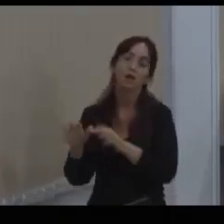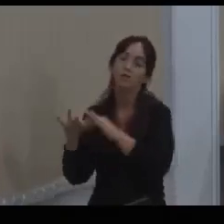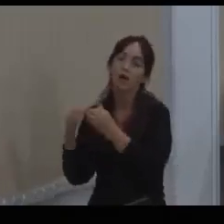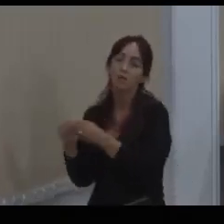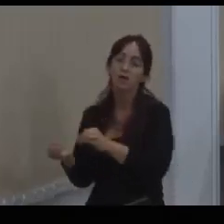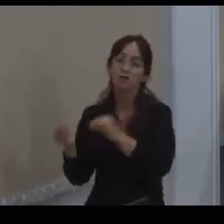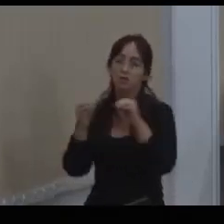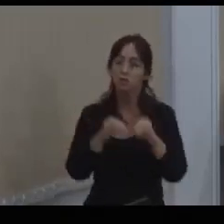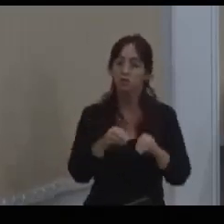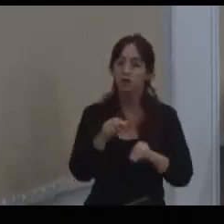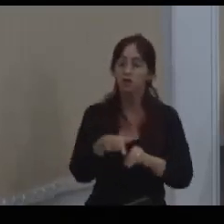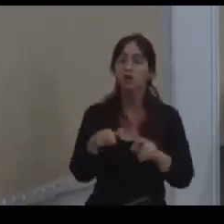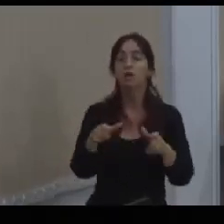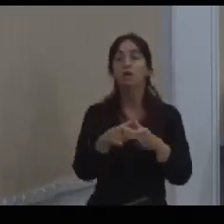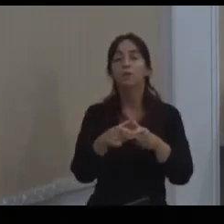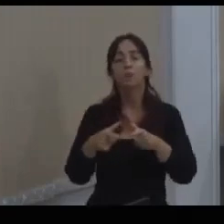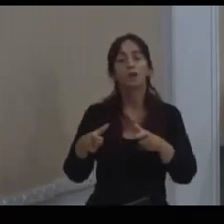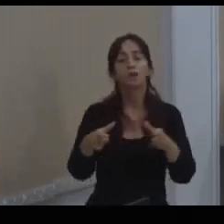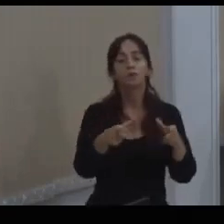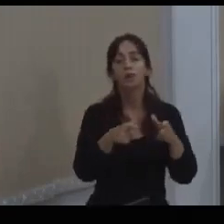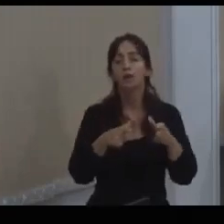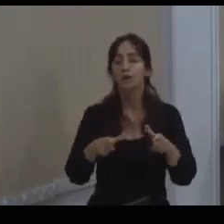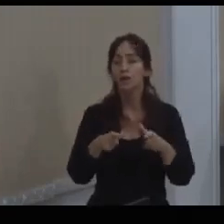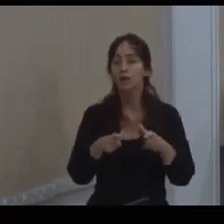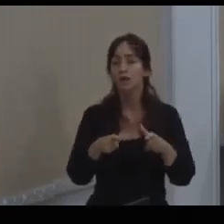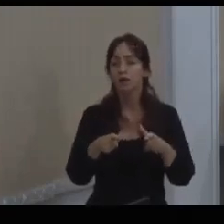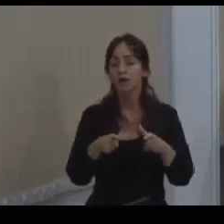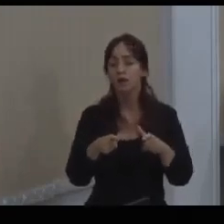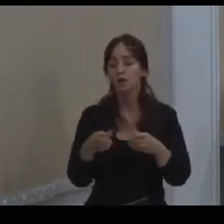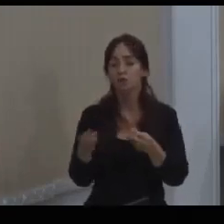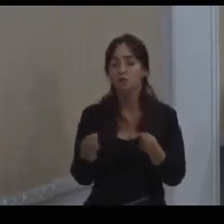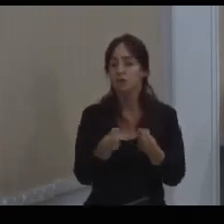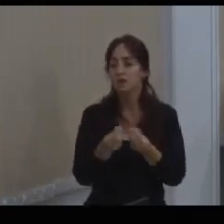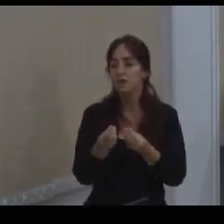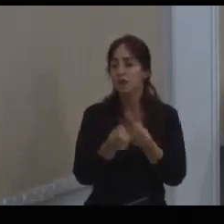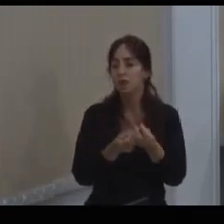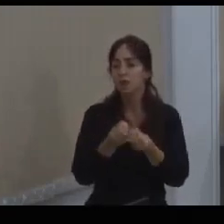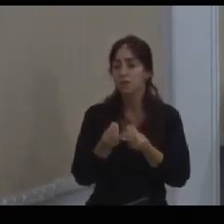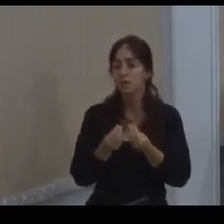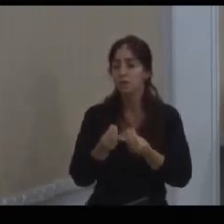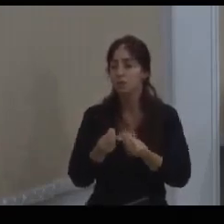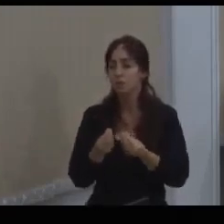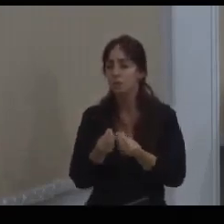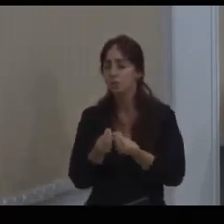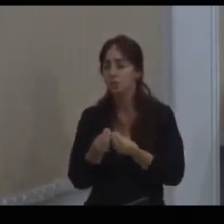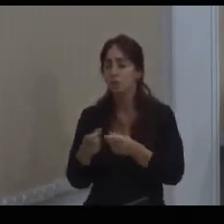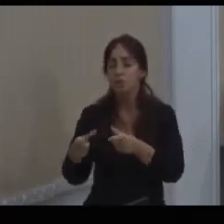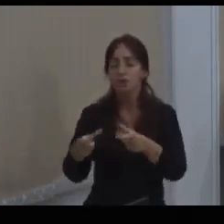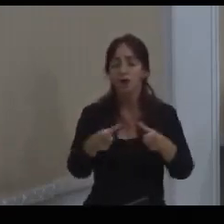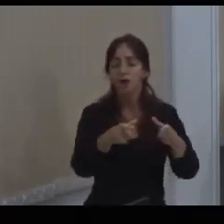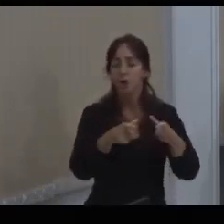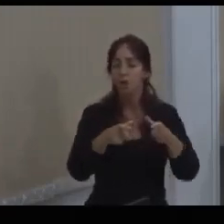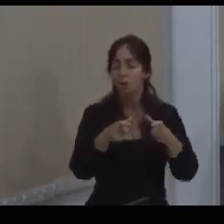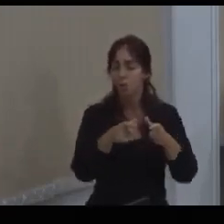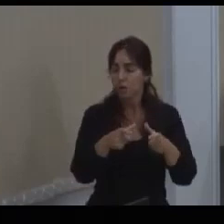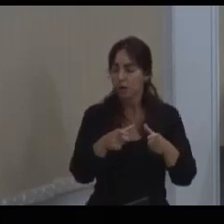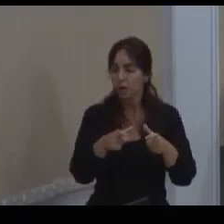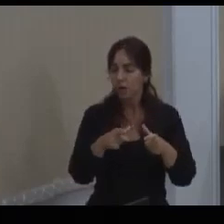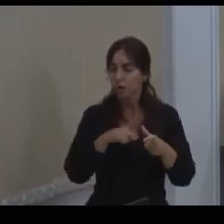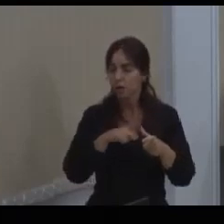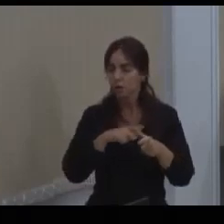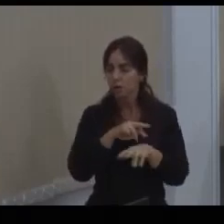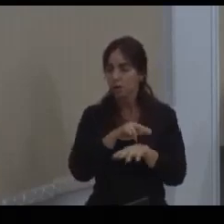mesmo, é um terreno ambientalmente muito sensível e é um terreno onde existem muitas e muitas